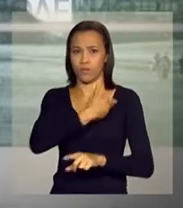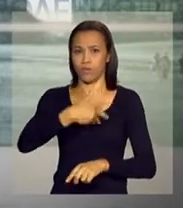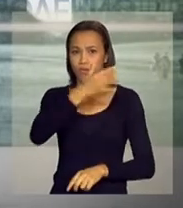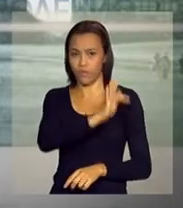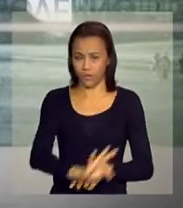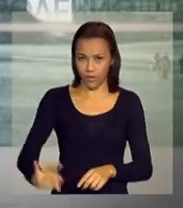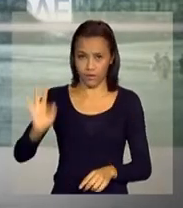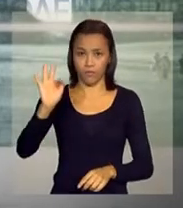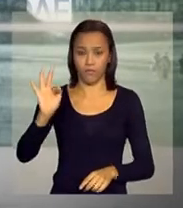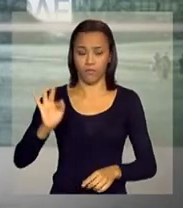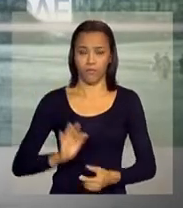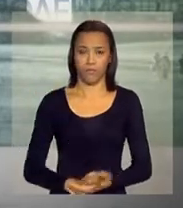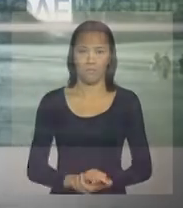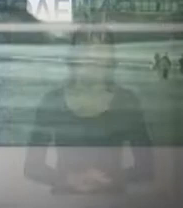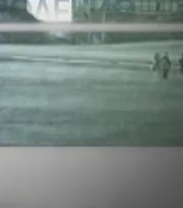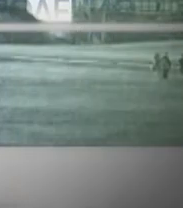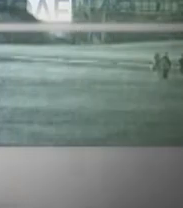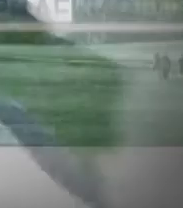TV do governo federal. Tchau.